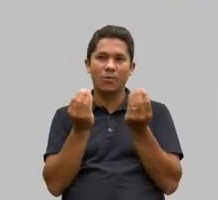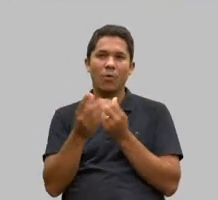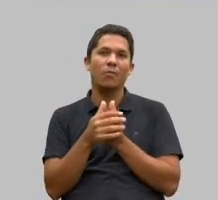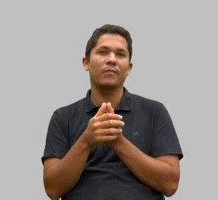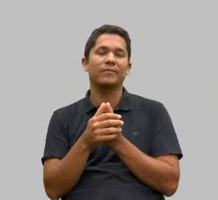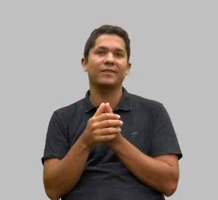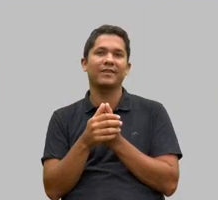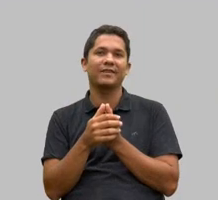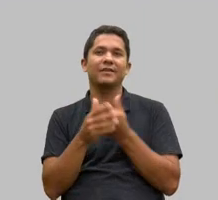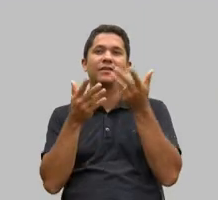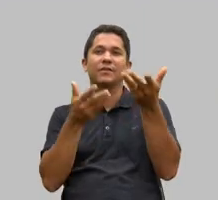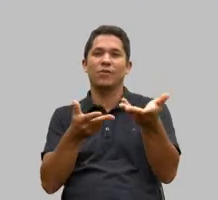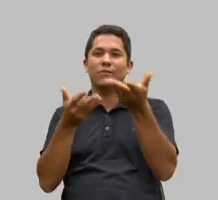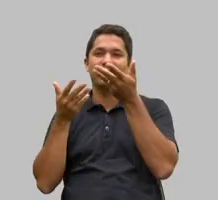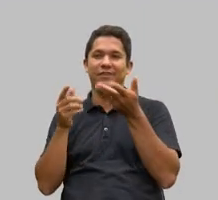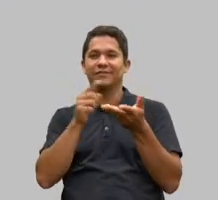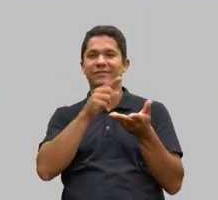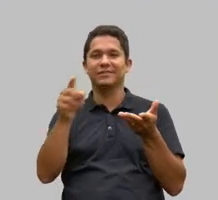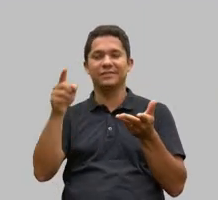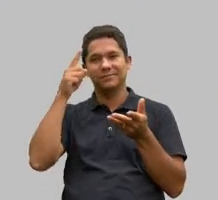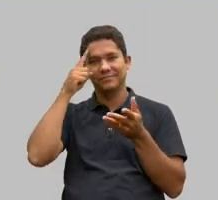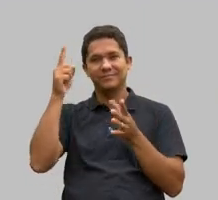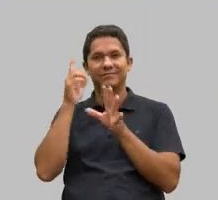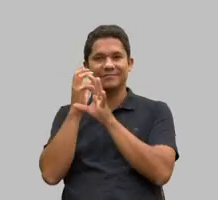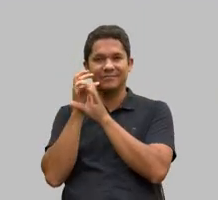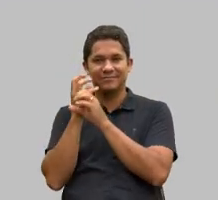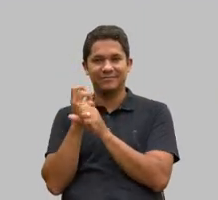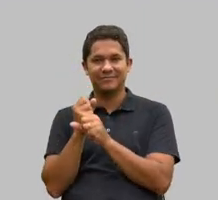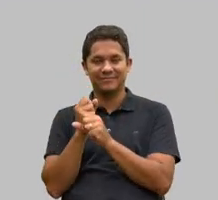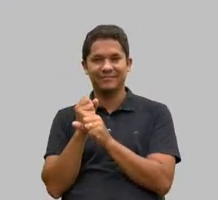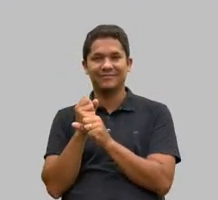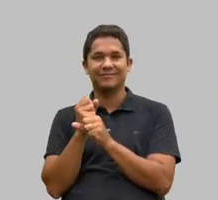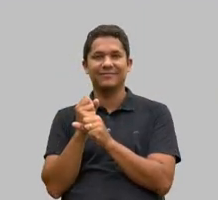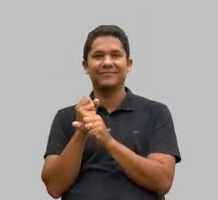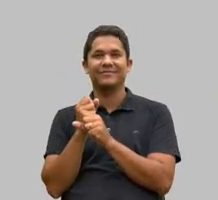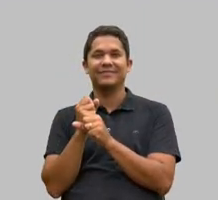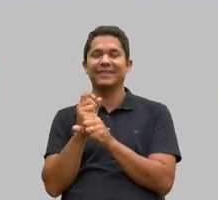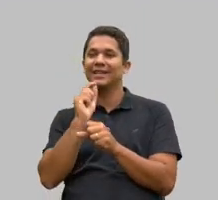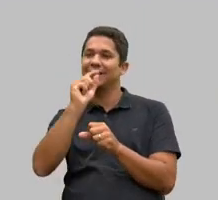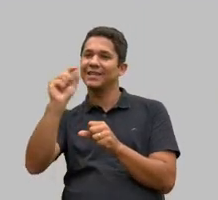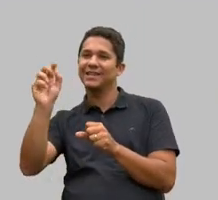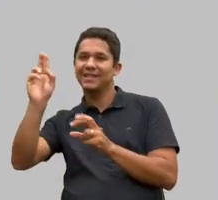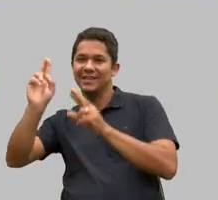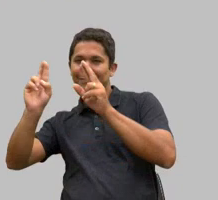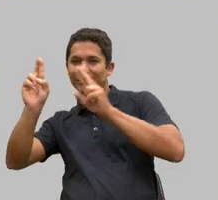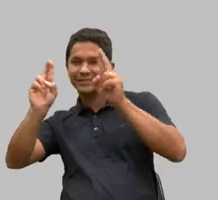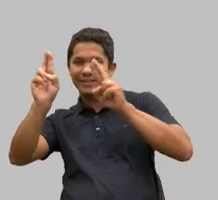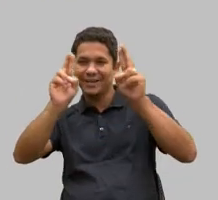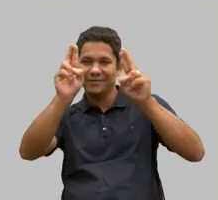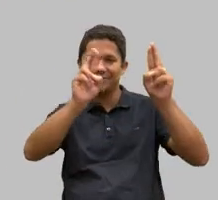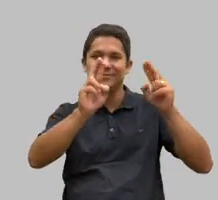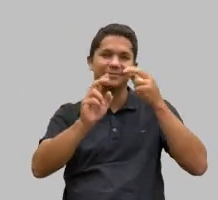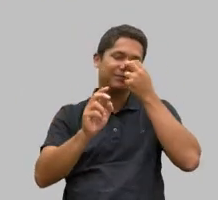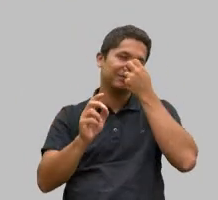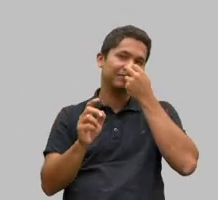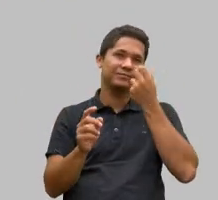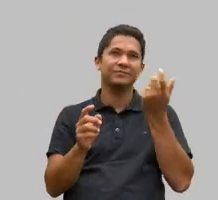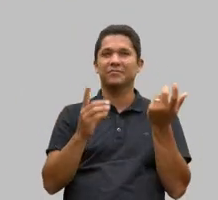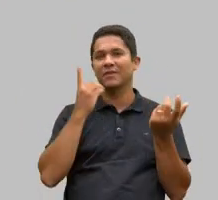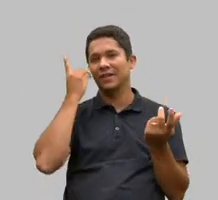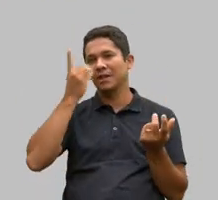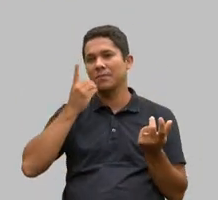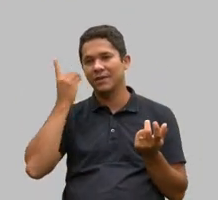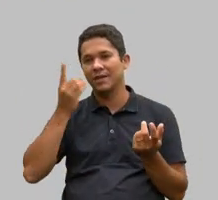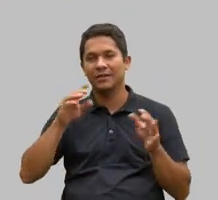é convidar vocês a somarem conosco, onde as lideranças, todos vocês aqui, quem está nos assistindo, os deputados, a mesa, a